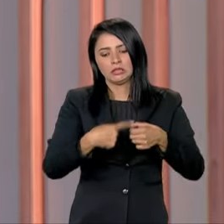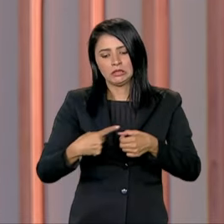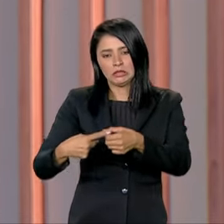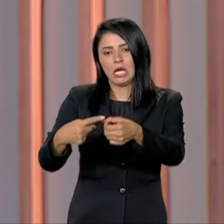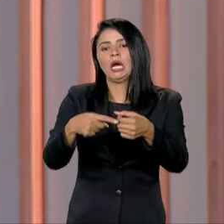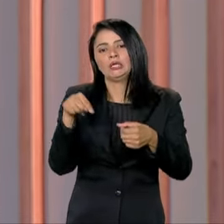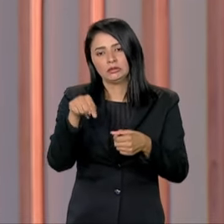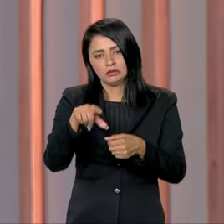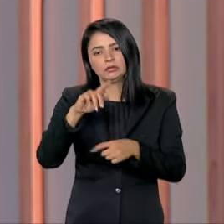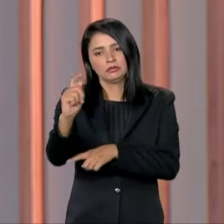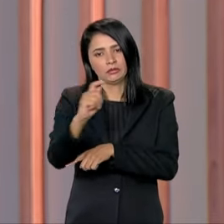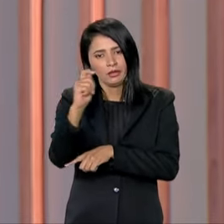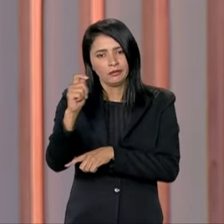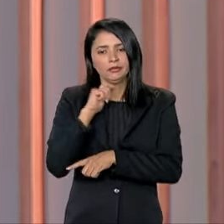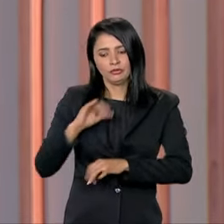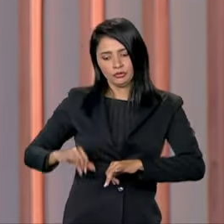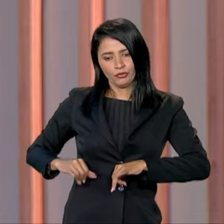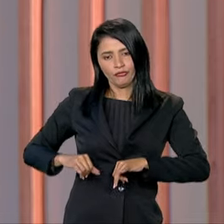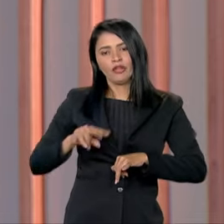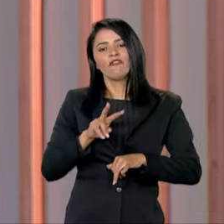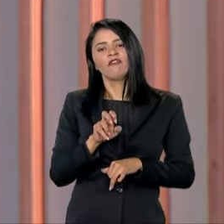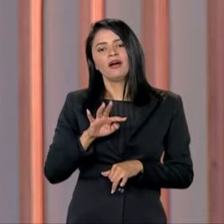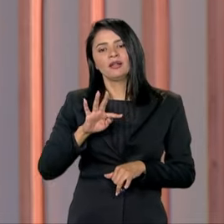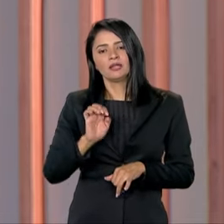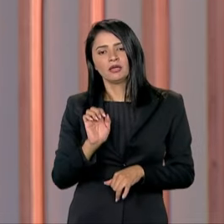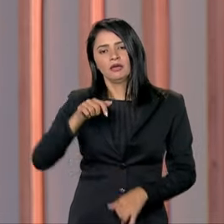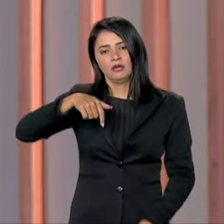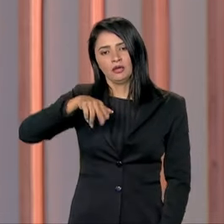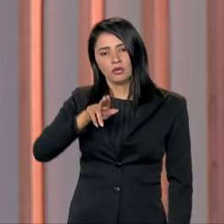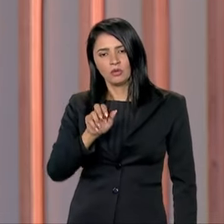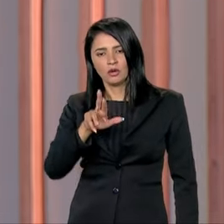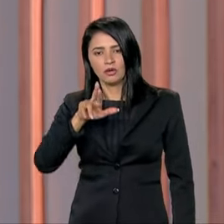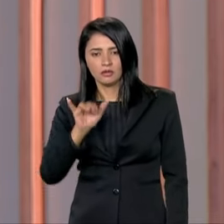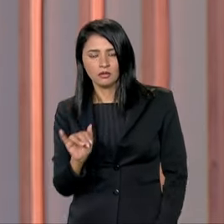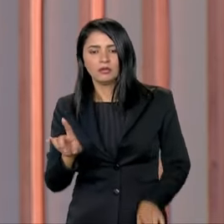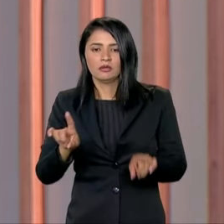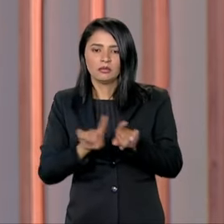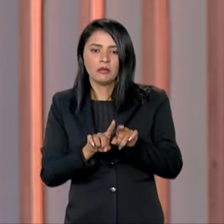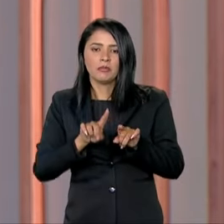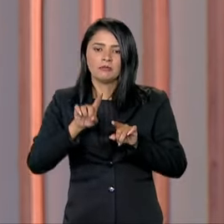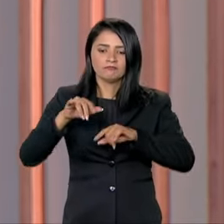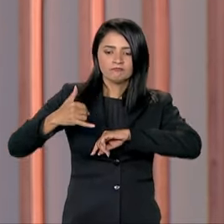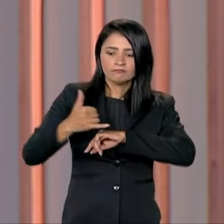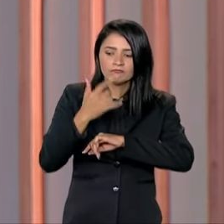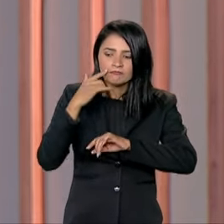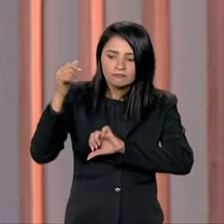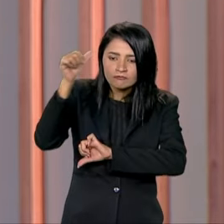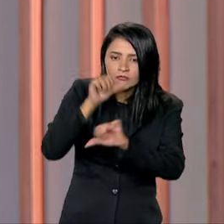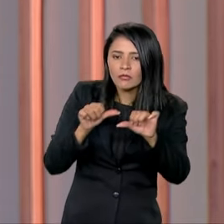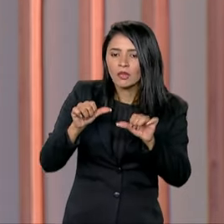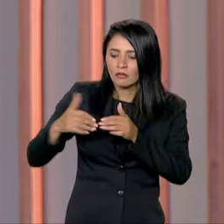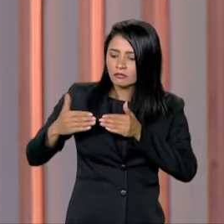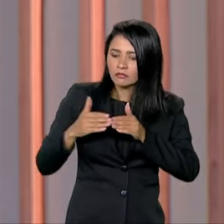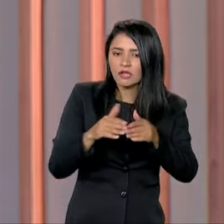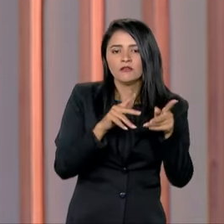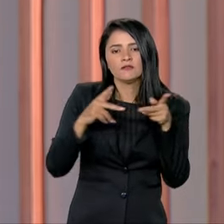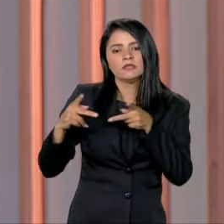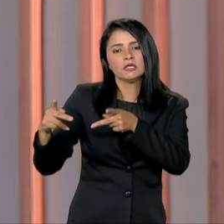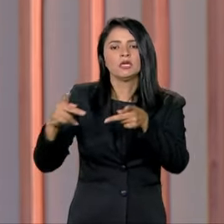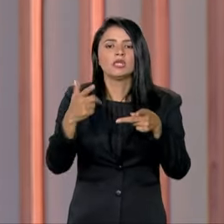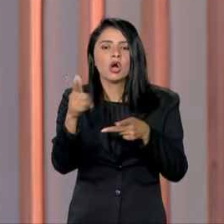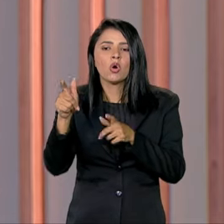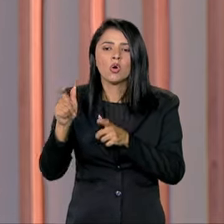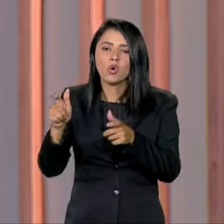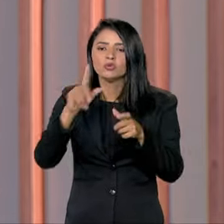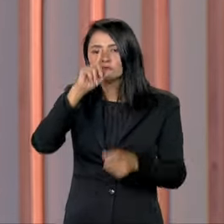atingidas pelas enchentes no Vale do Taquari e também inspeção de infraestrutura aeroportuária, visita a outros